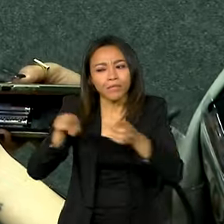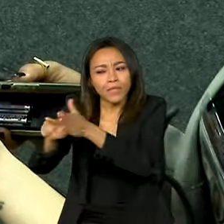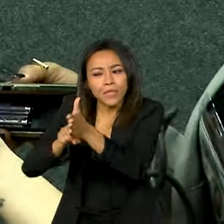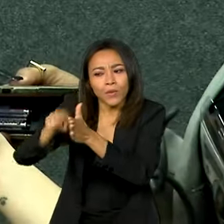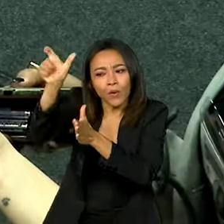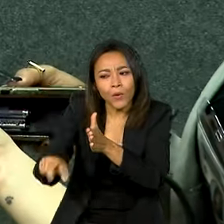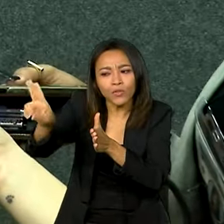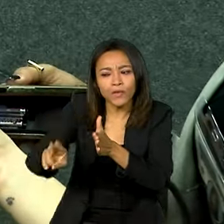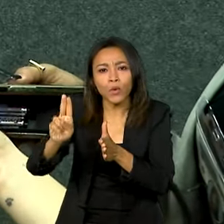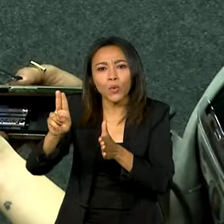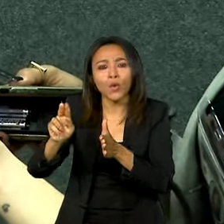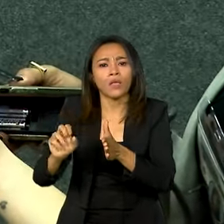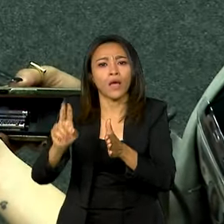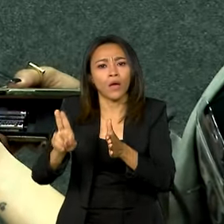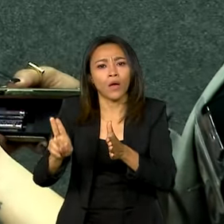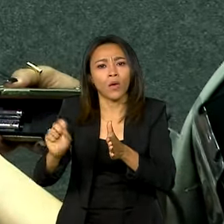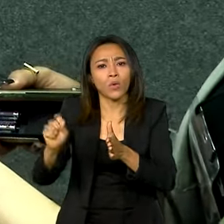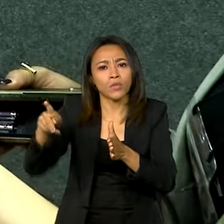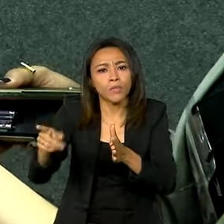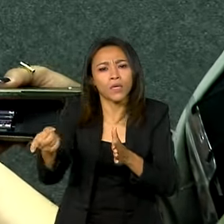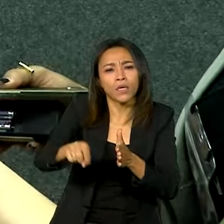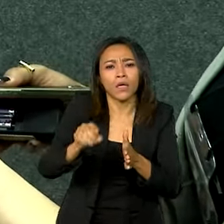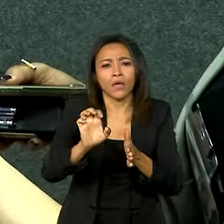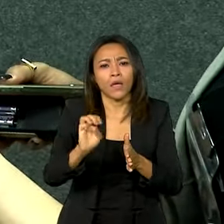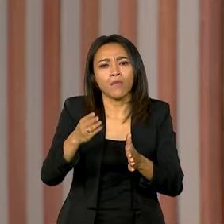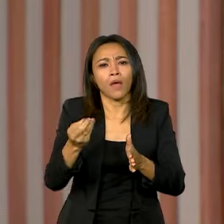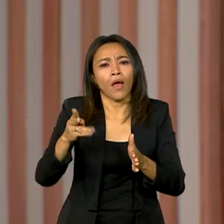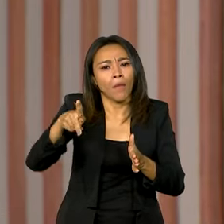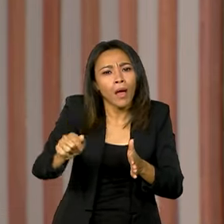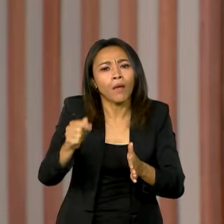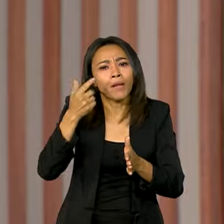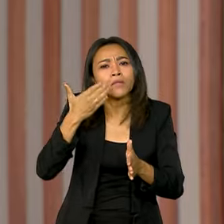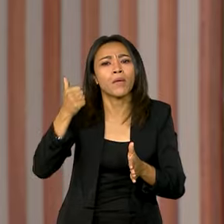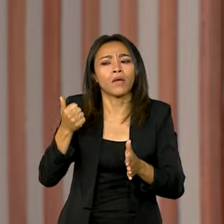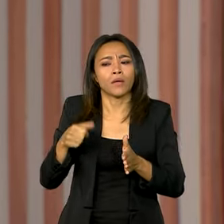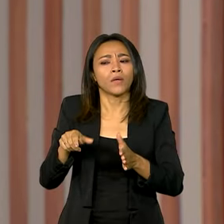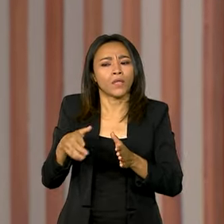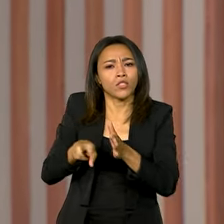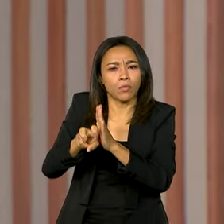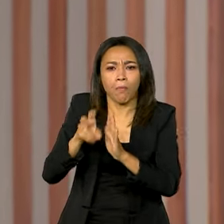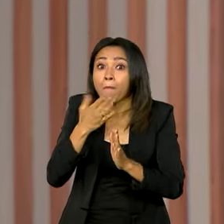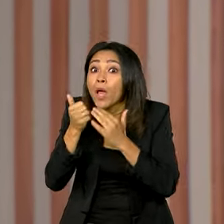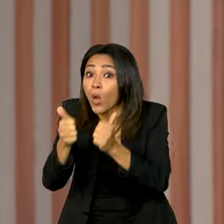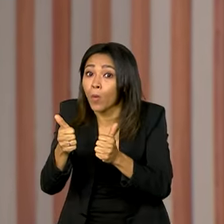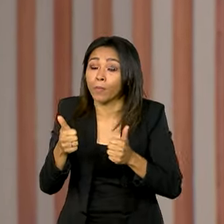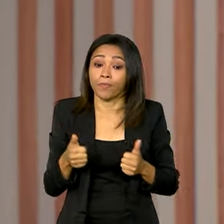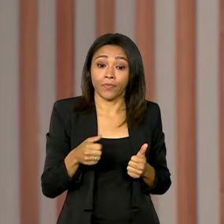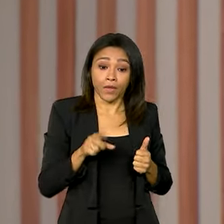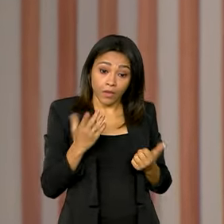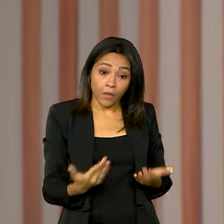vamos buscar também a agenda com a Embrapa, para ver o que é que tem de melhor. Pois é, essa visita à escola, que é uma